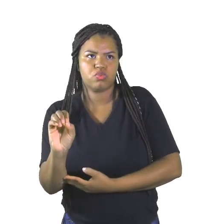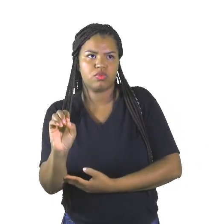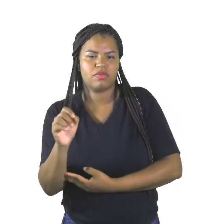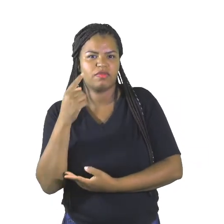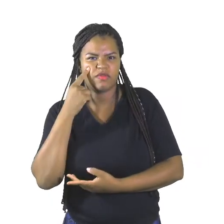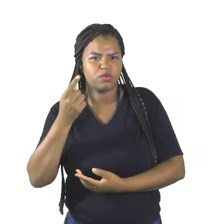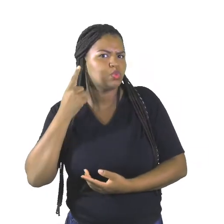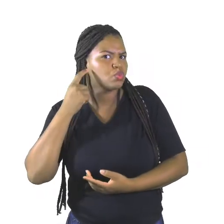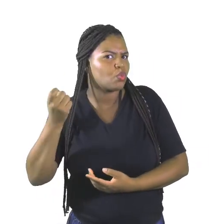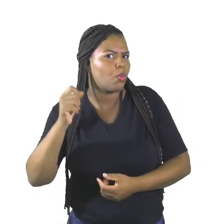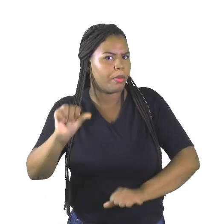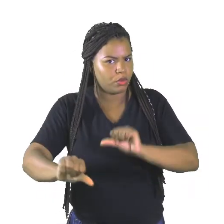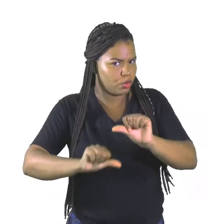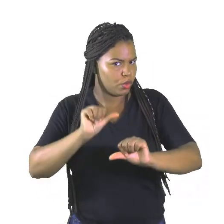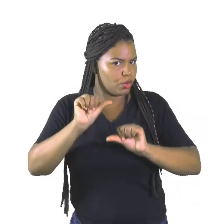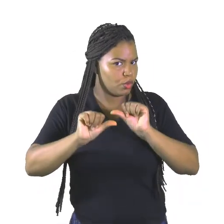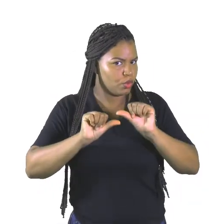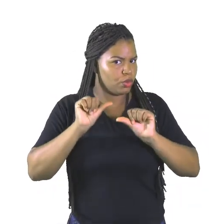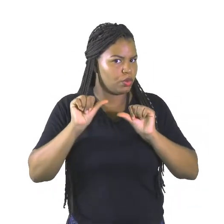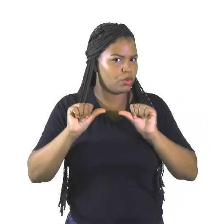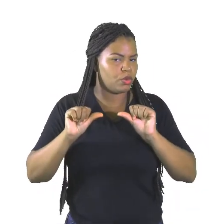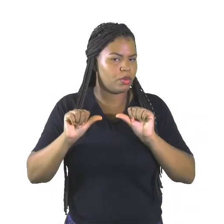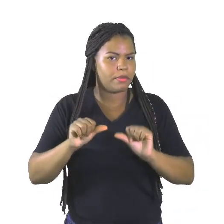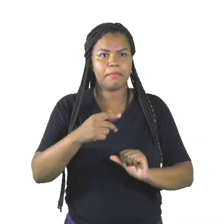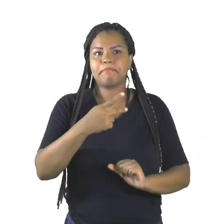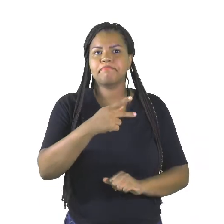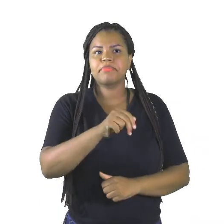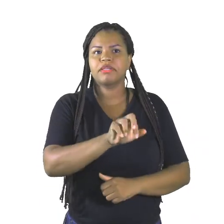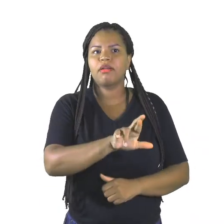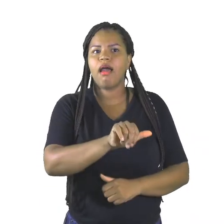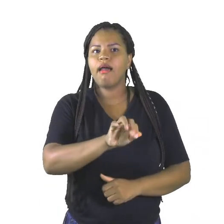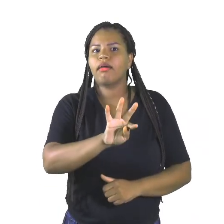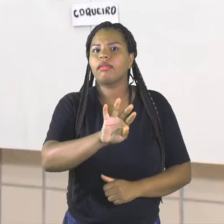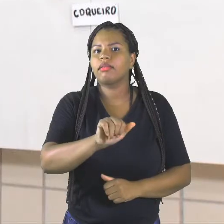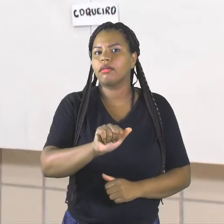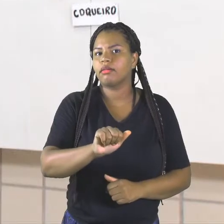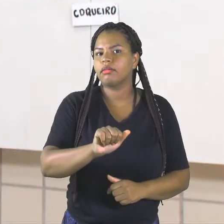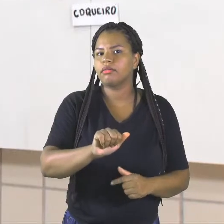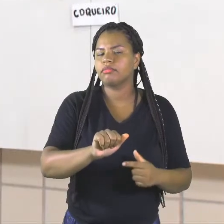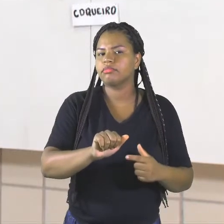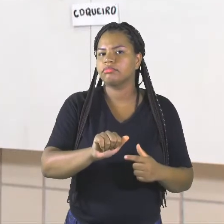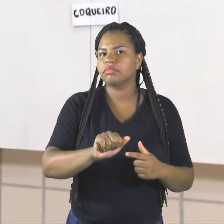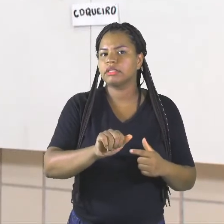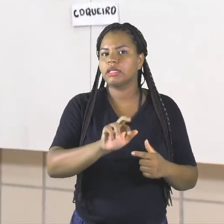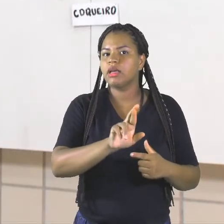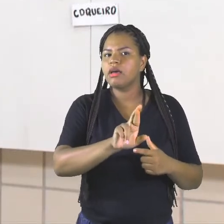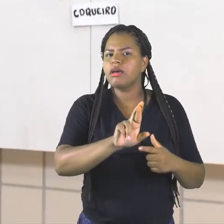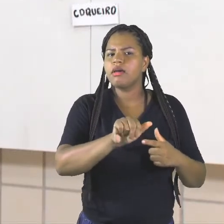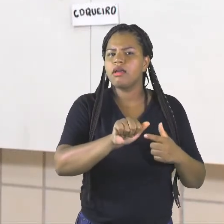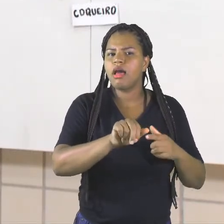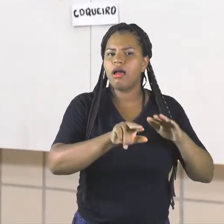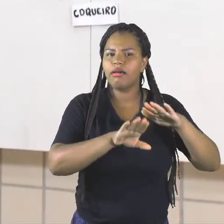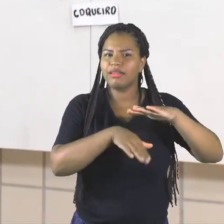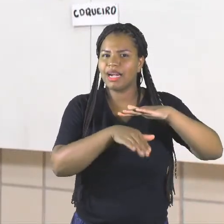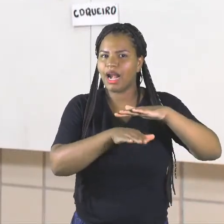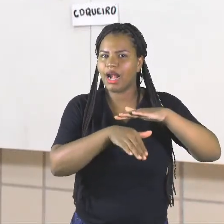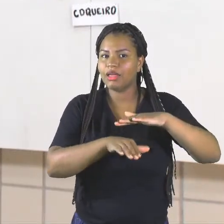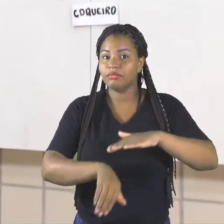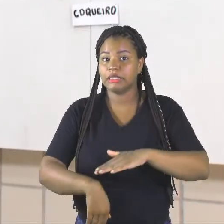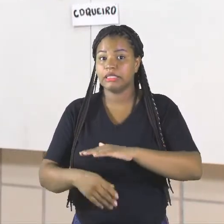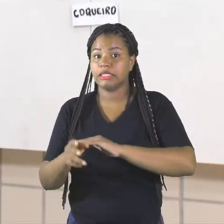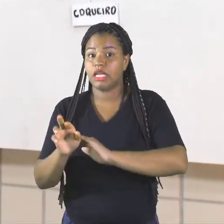que mudou o som? Ó, pirá. É um R, eu tremo a língua. Dois R.